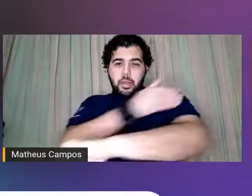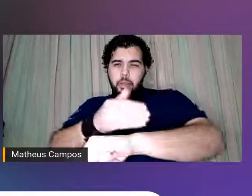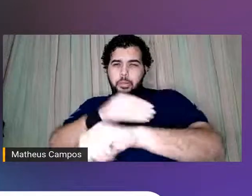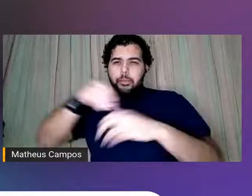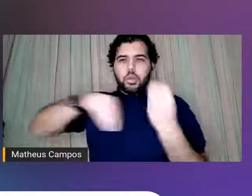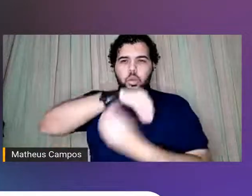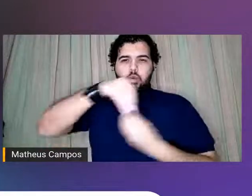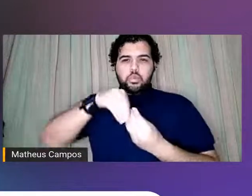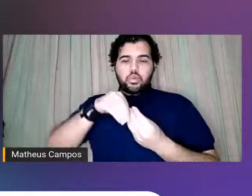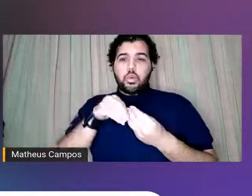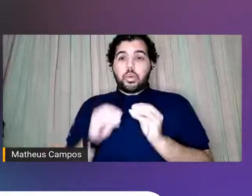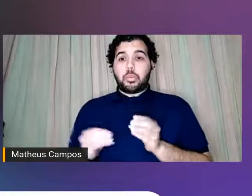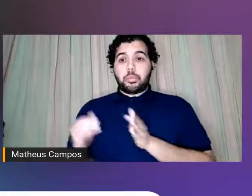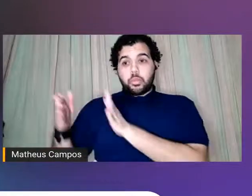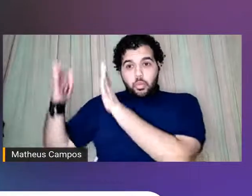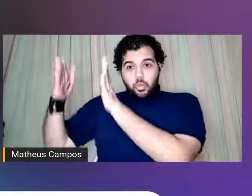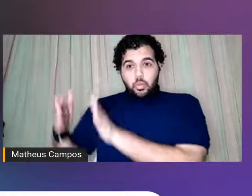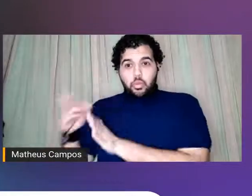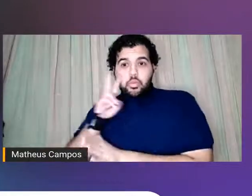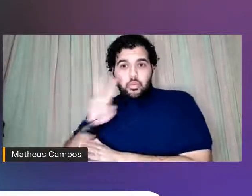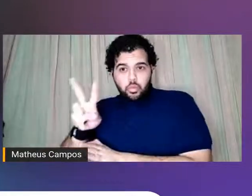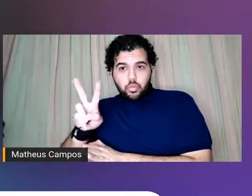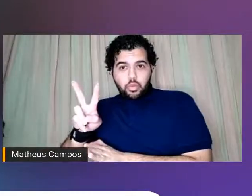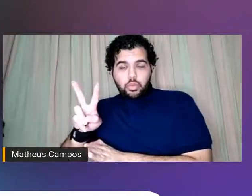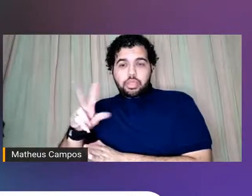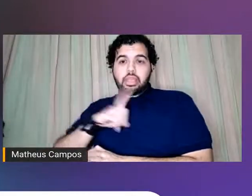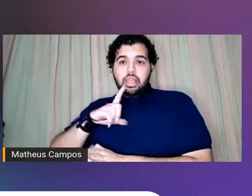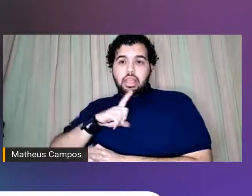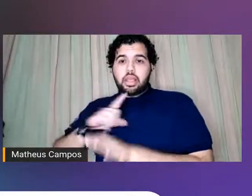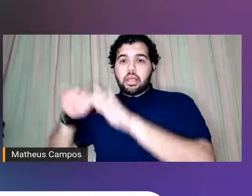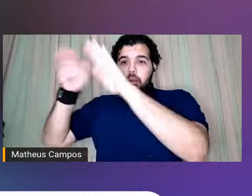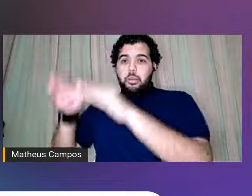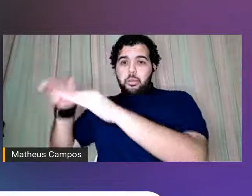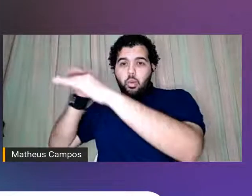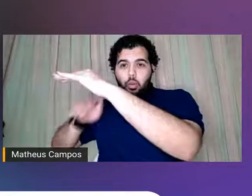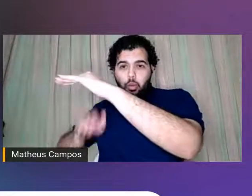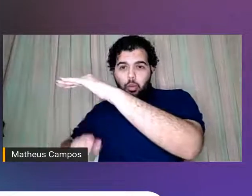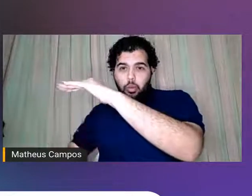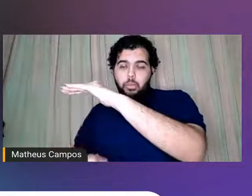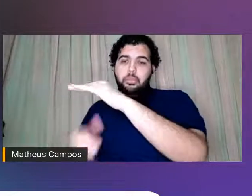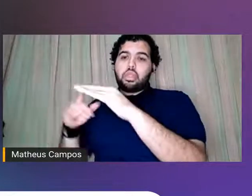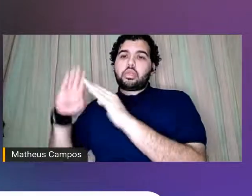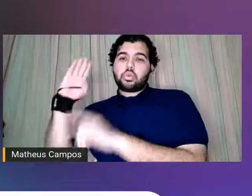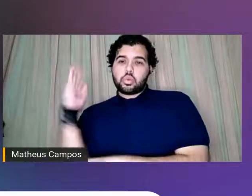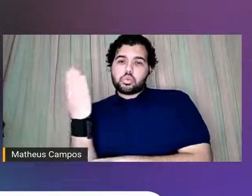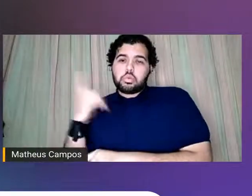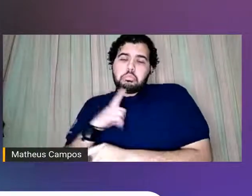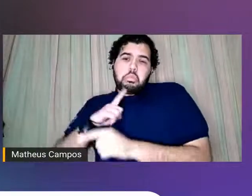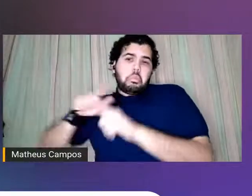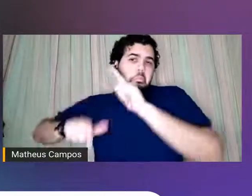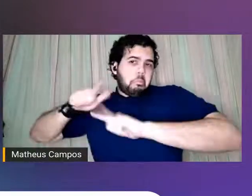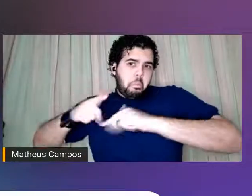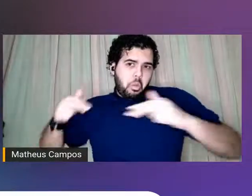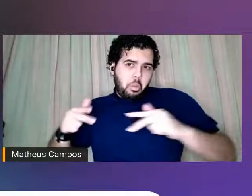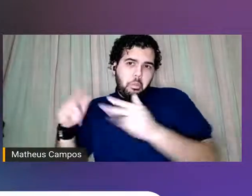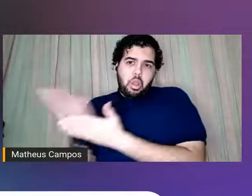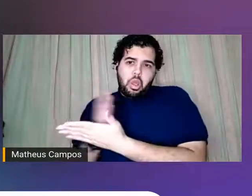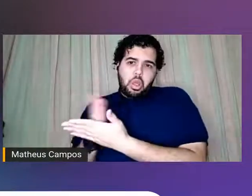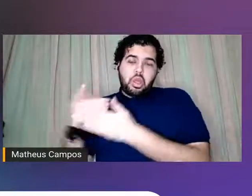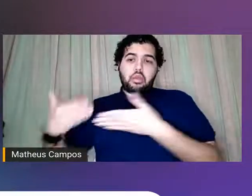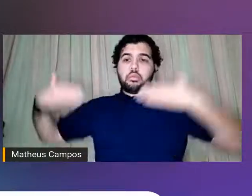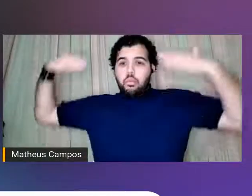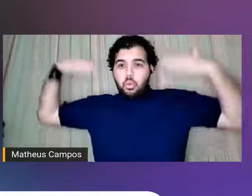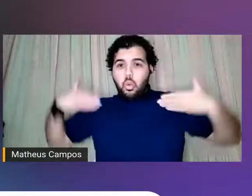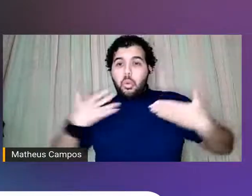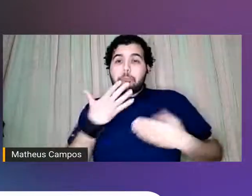lado esquerdo da minha tela tem uma estante de madeira com alguns objetos e alguns livros. E atrás de mim tem uma parede cinza com